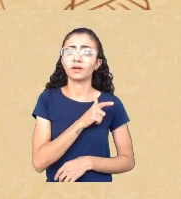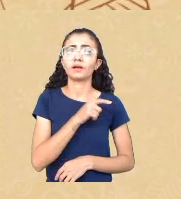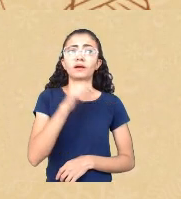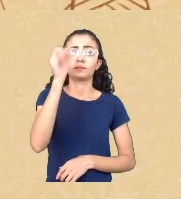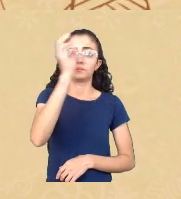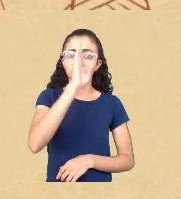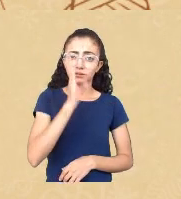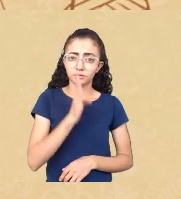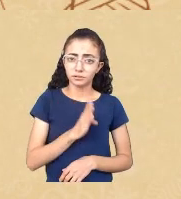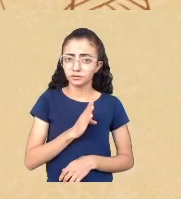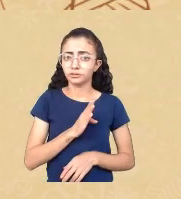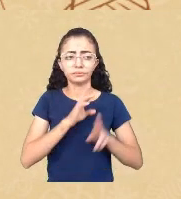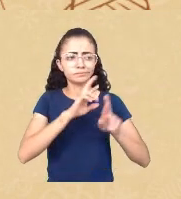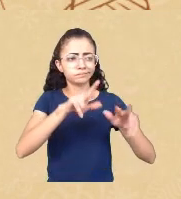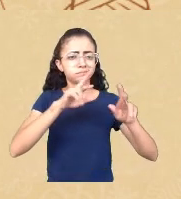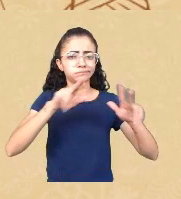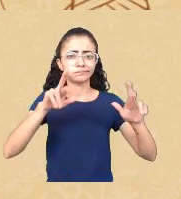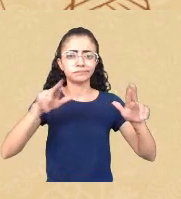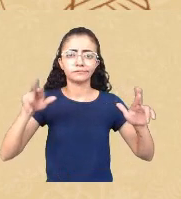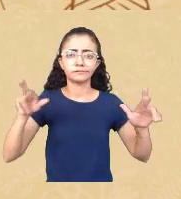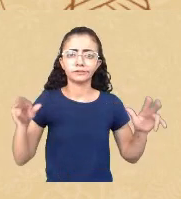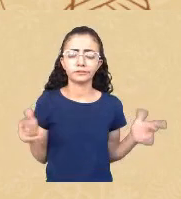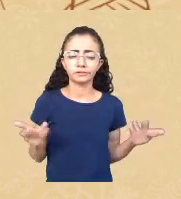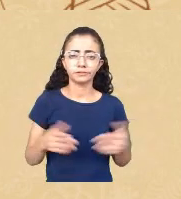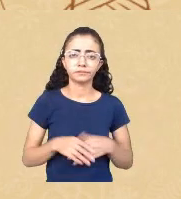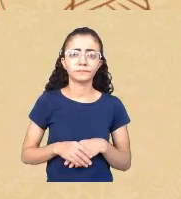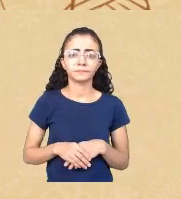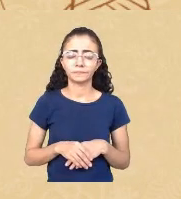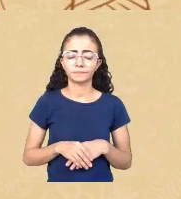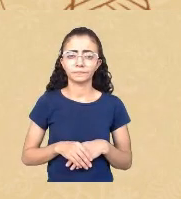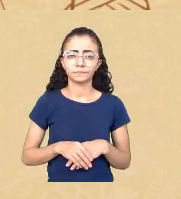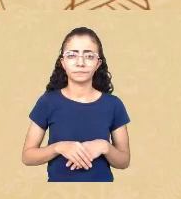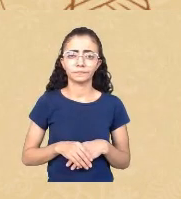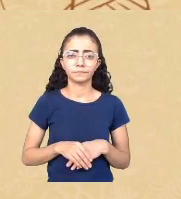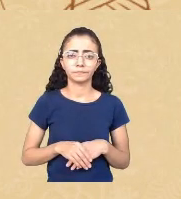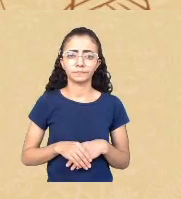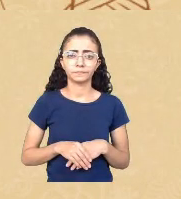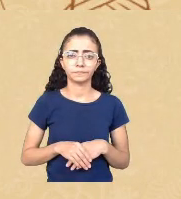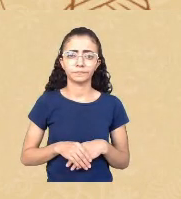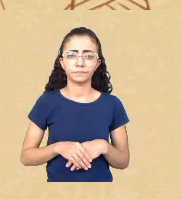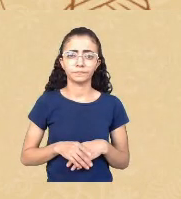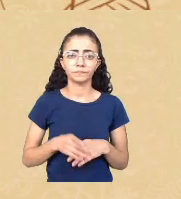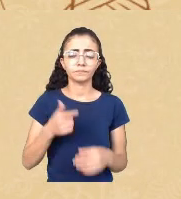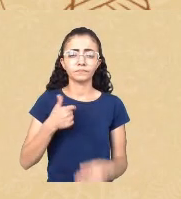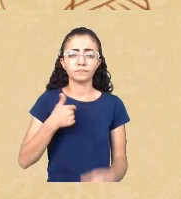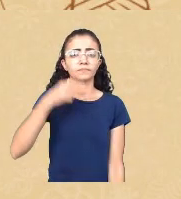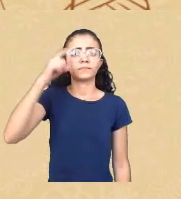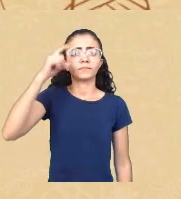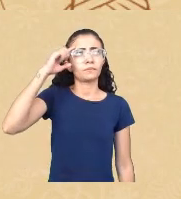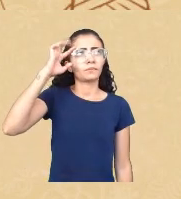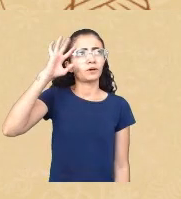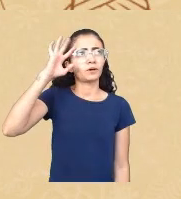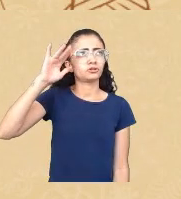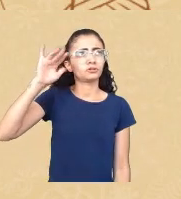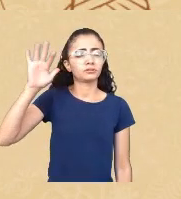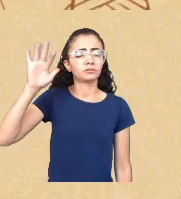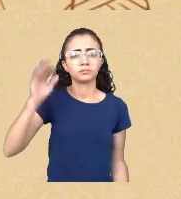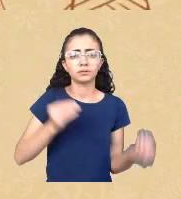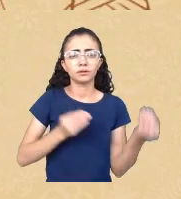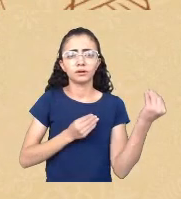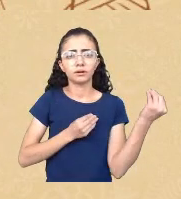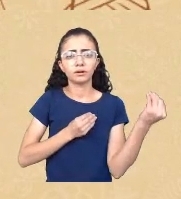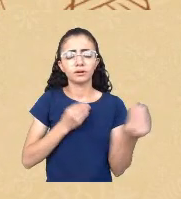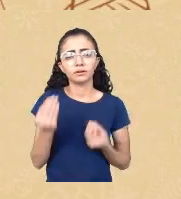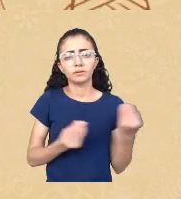diferenciados entre si eu fico imaginando como é que esse projeto da